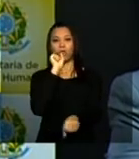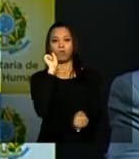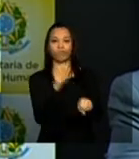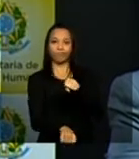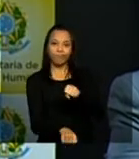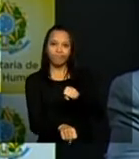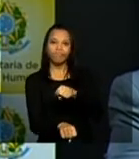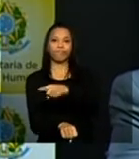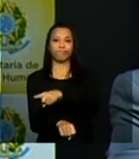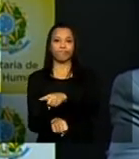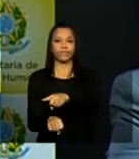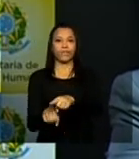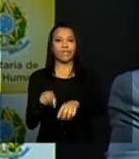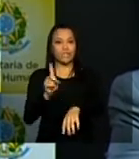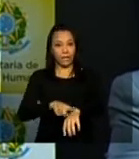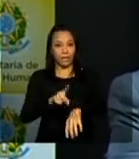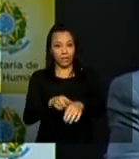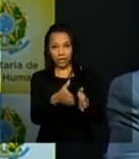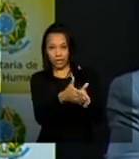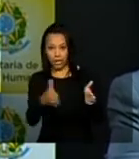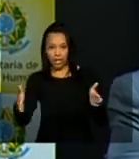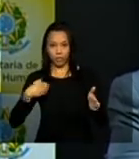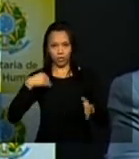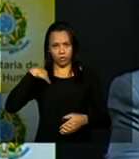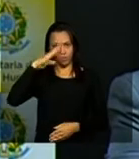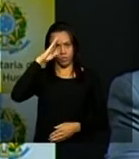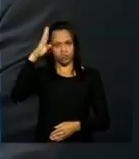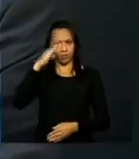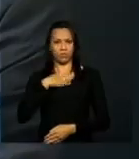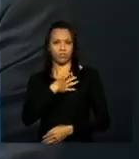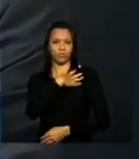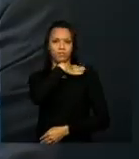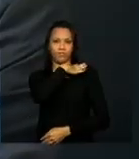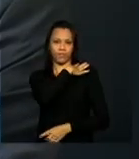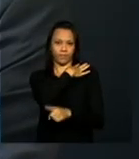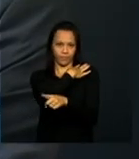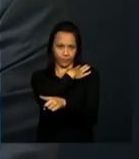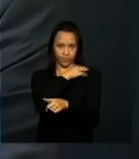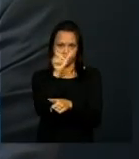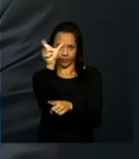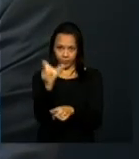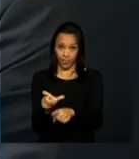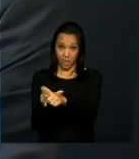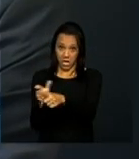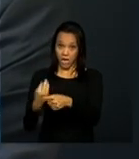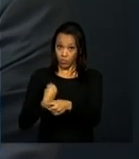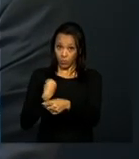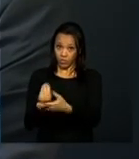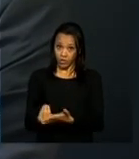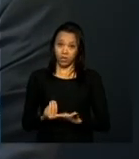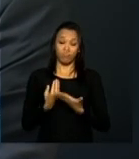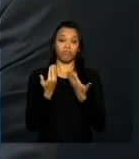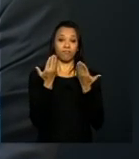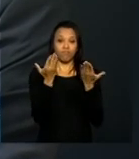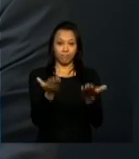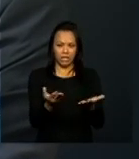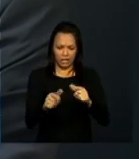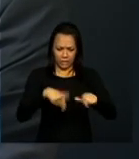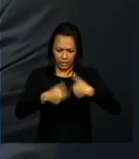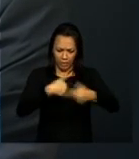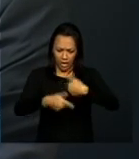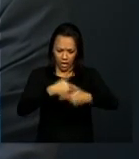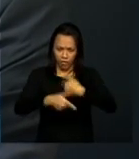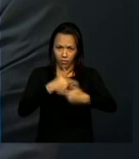ditadura teve a coragem de entregar sua vida ao Instituto Vladimir Exog e fazer